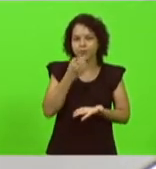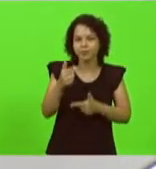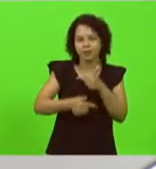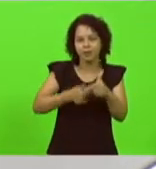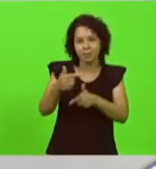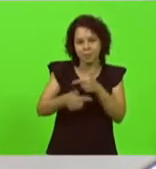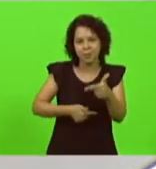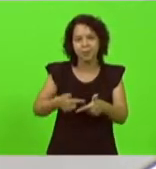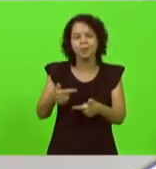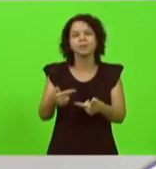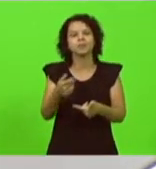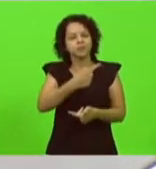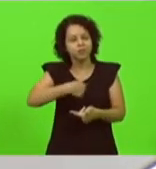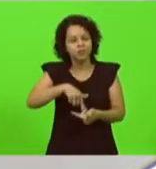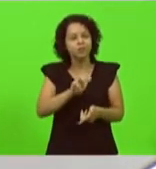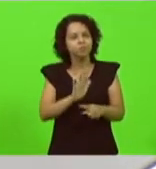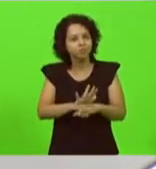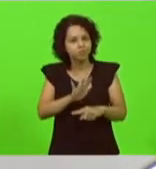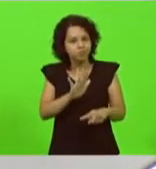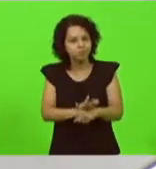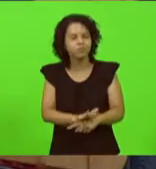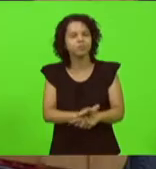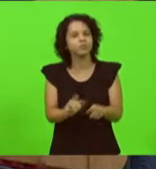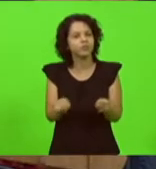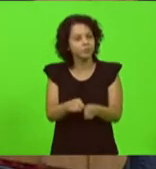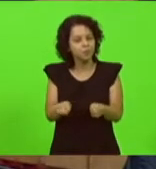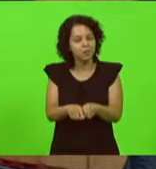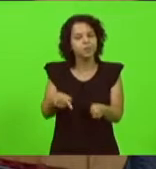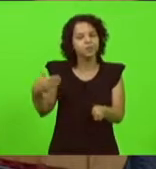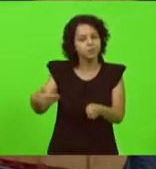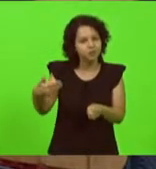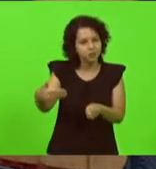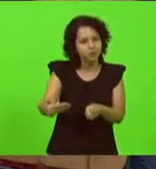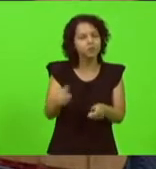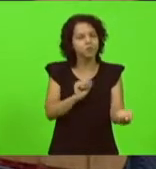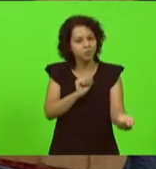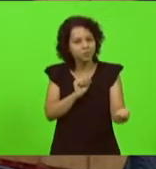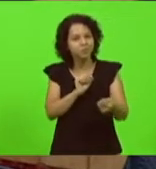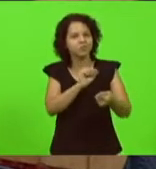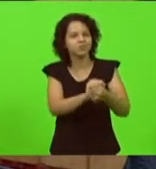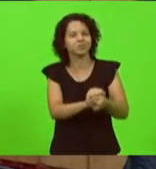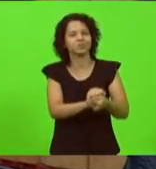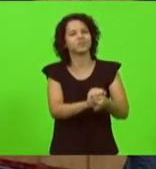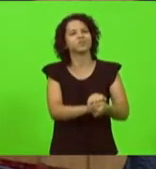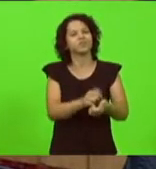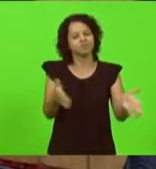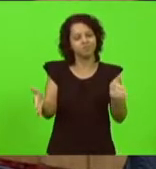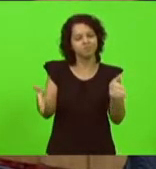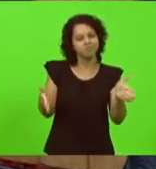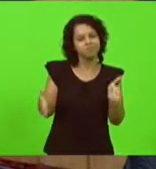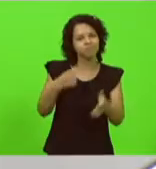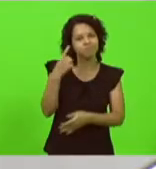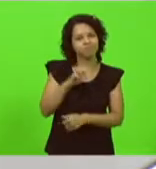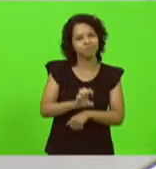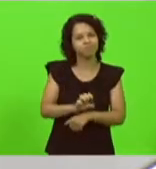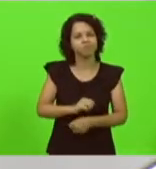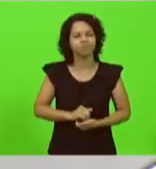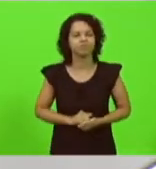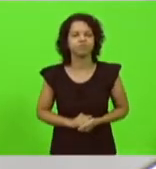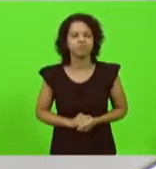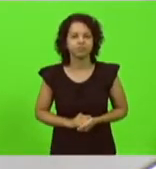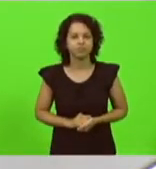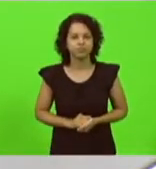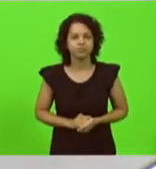pudermos contribuir também nesses dias que a vossa excelência estará aqui assumindo como deputado Saduá. Pela ordem, senhor presidente.